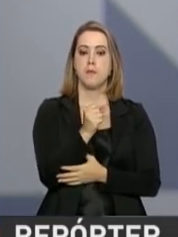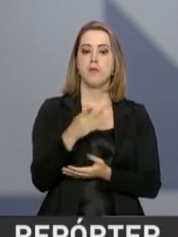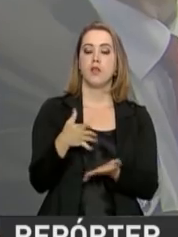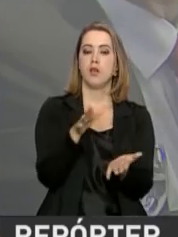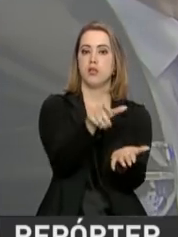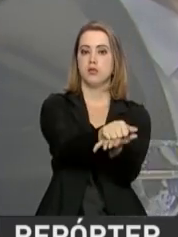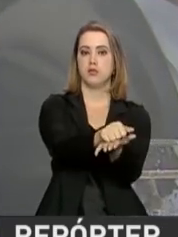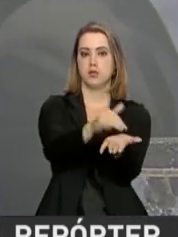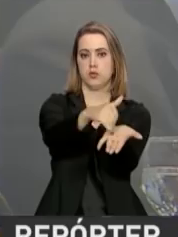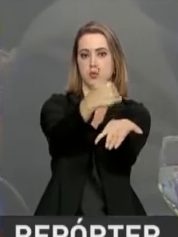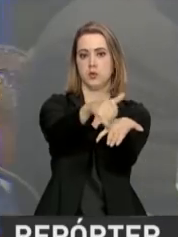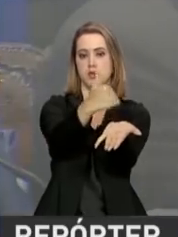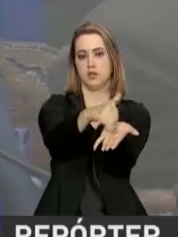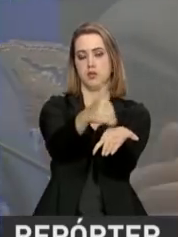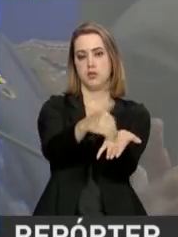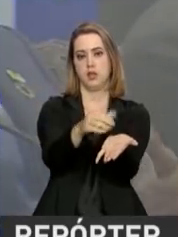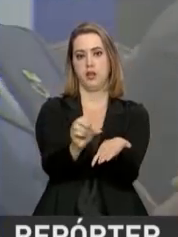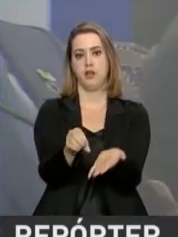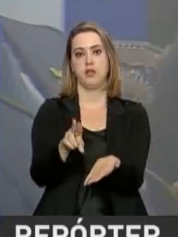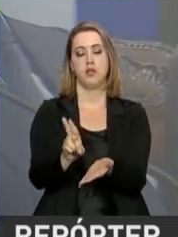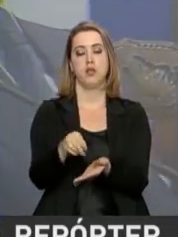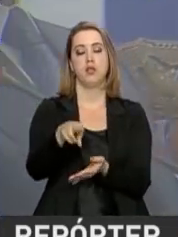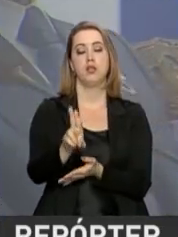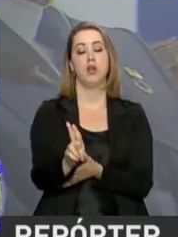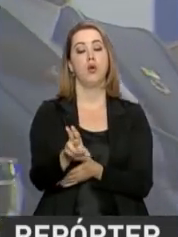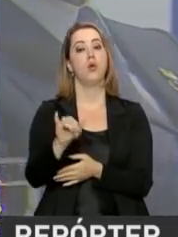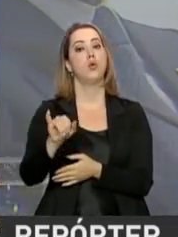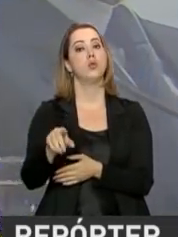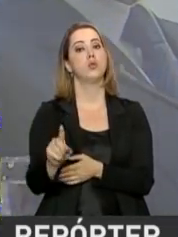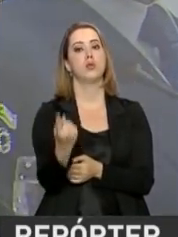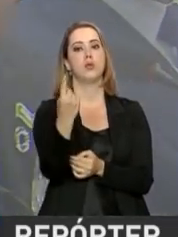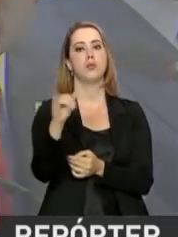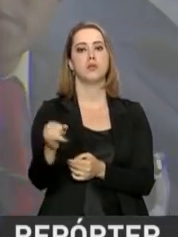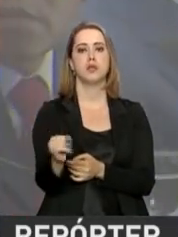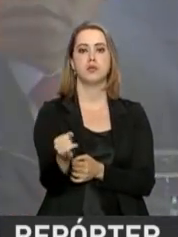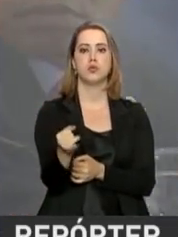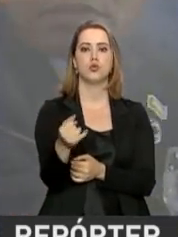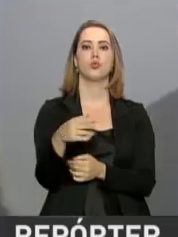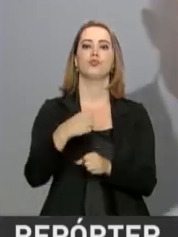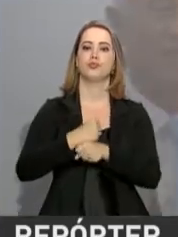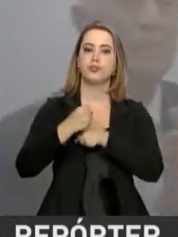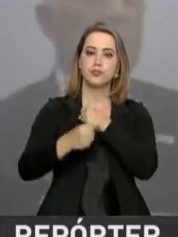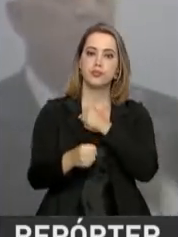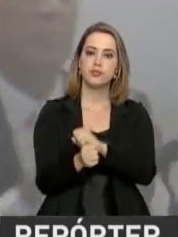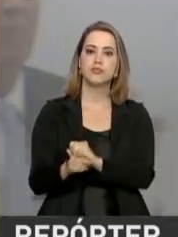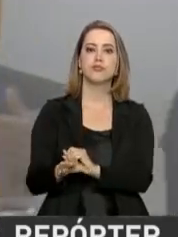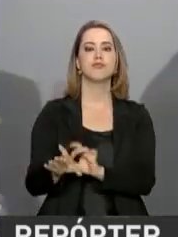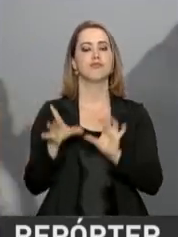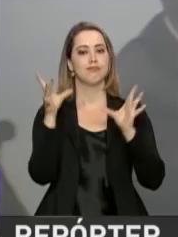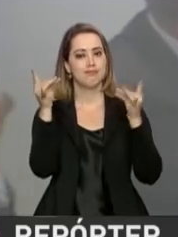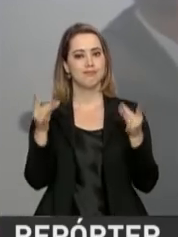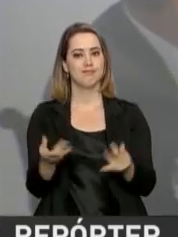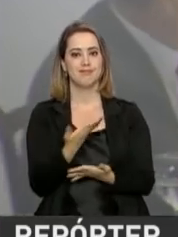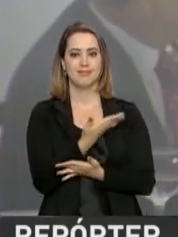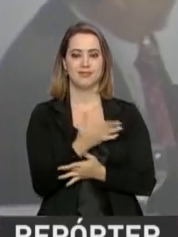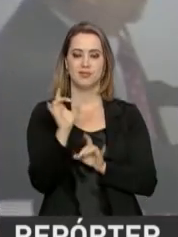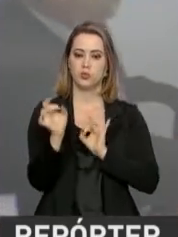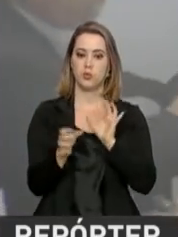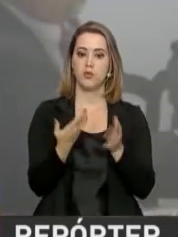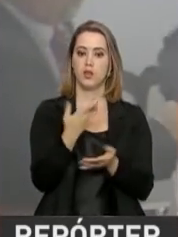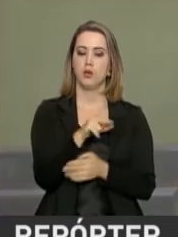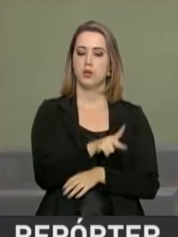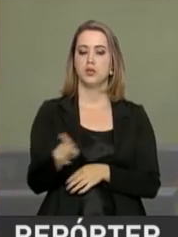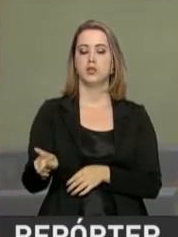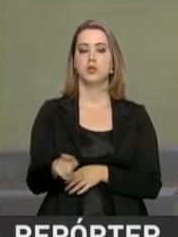posto de secretário-geral das Nações Unidas em 1º de janeiro de 2017, ganhou destaque. O presidente Michel